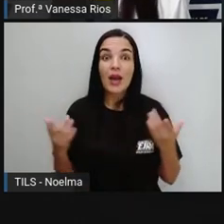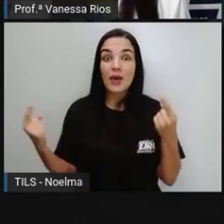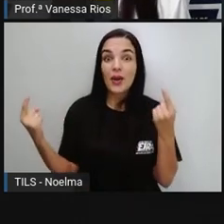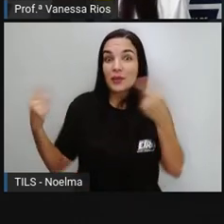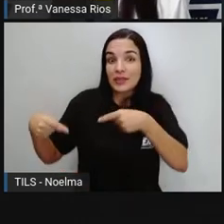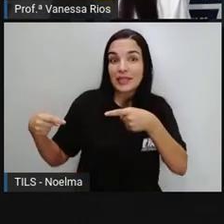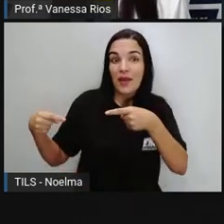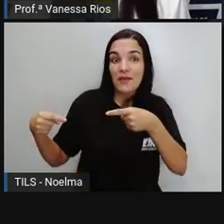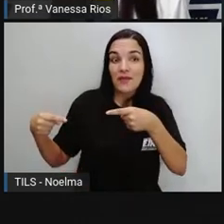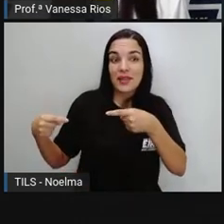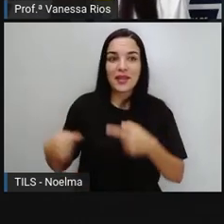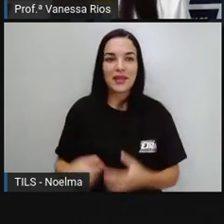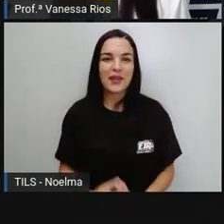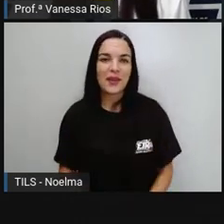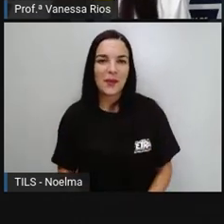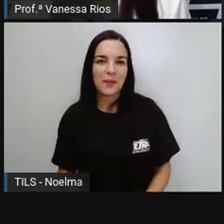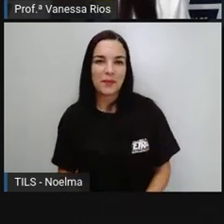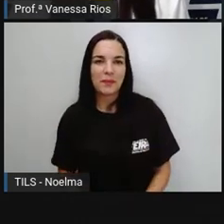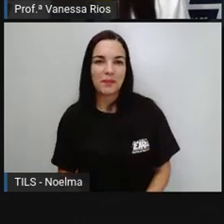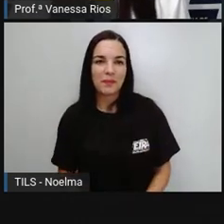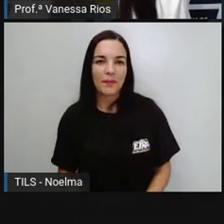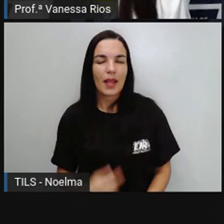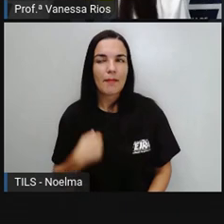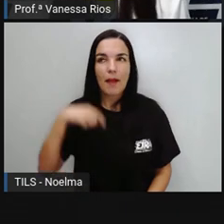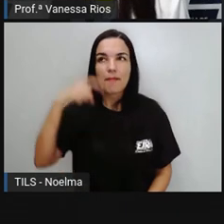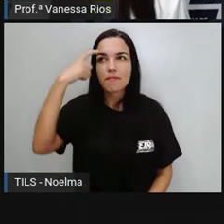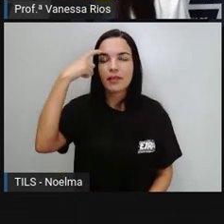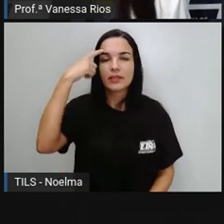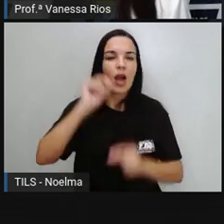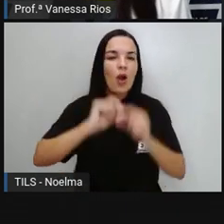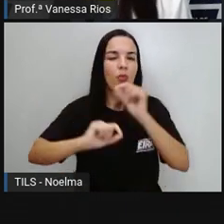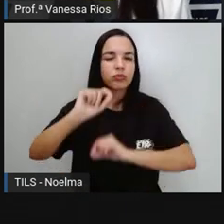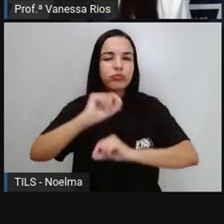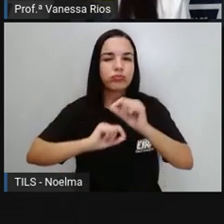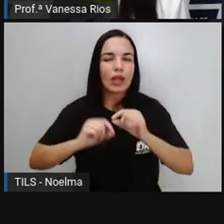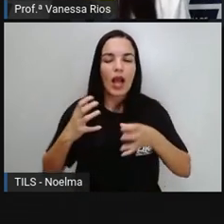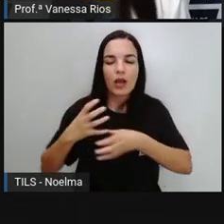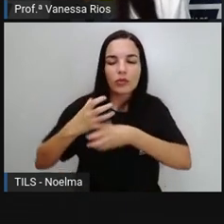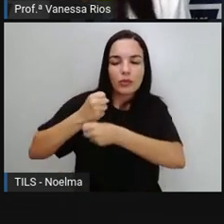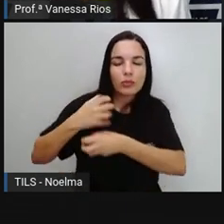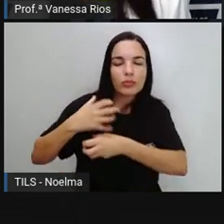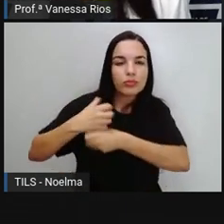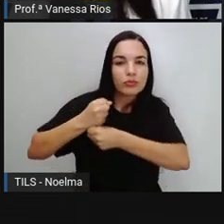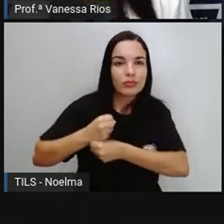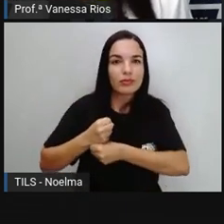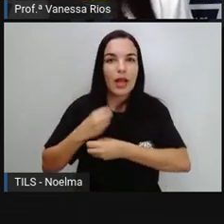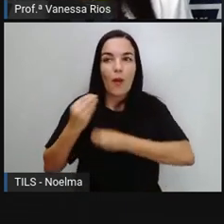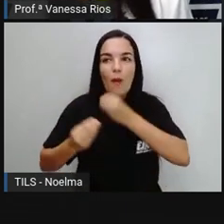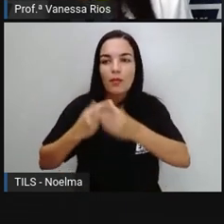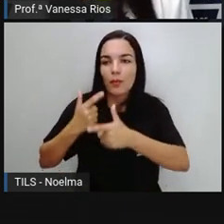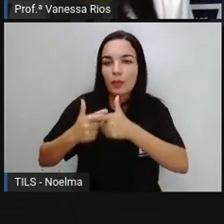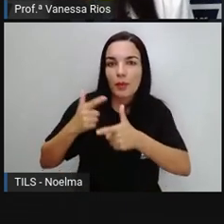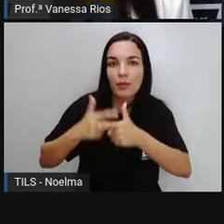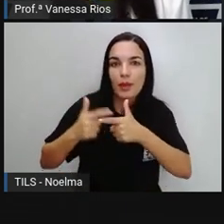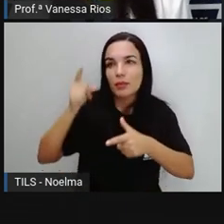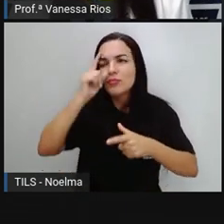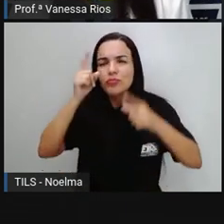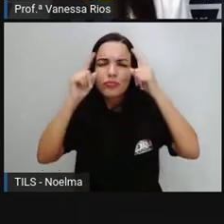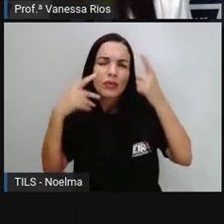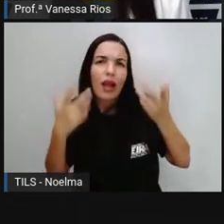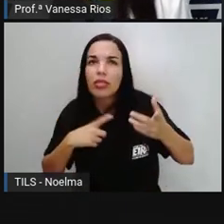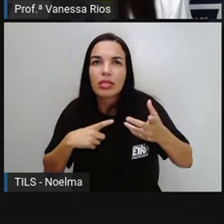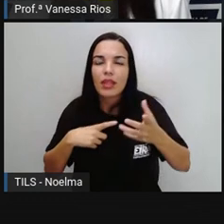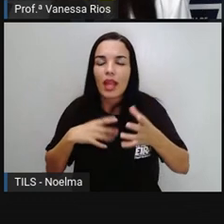E há para trás Agora um desafio Para a gente Pensar aí Em cálculos Em problemas Do cotidiano